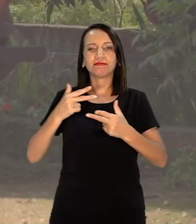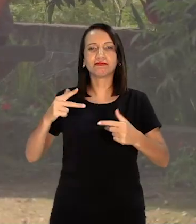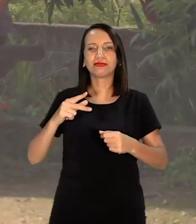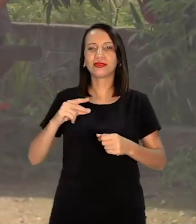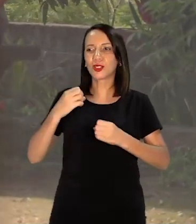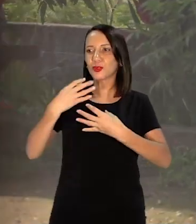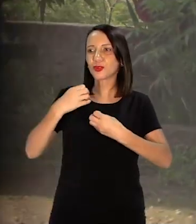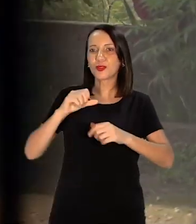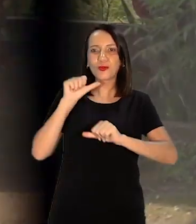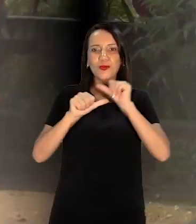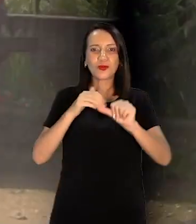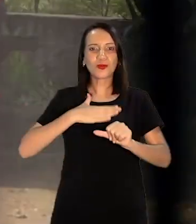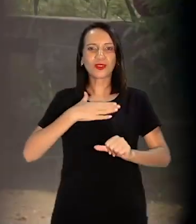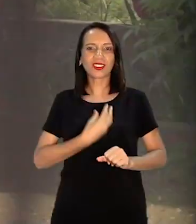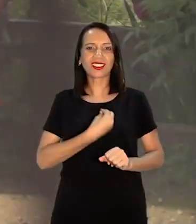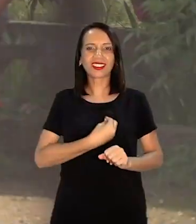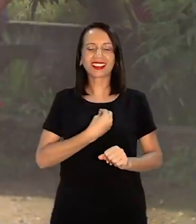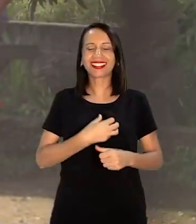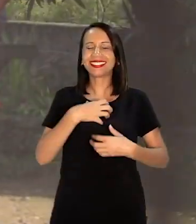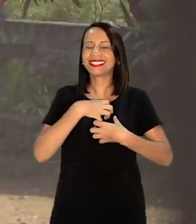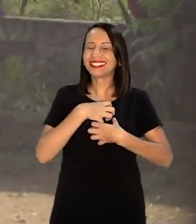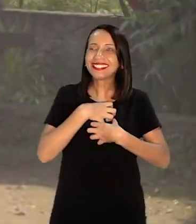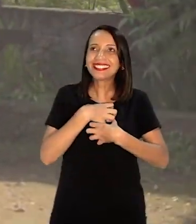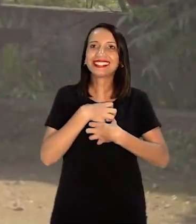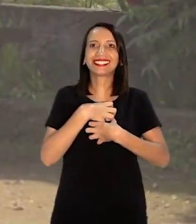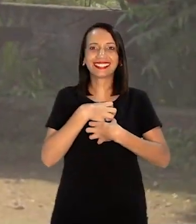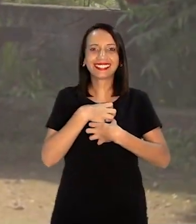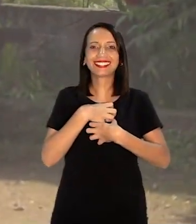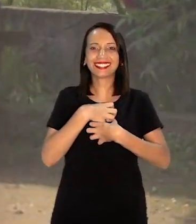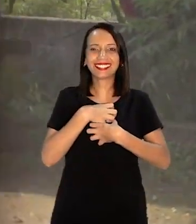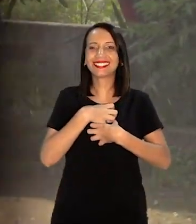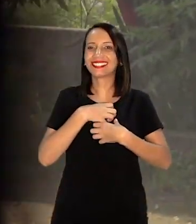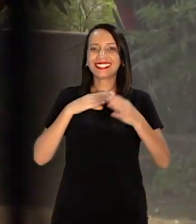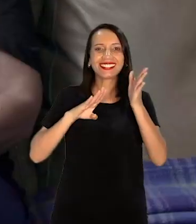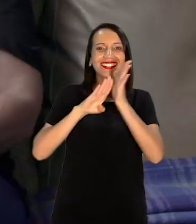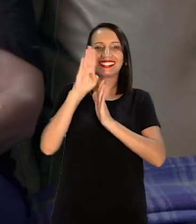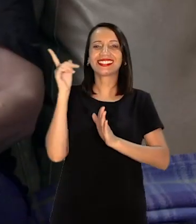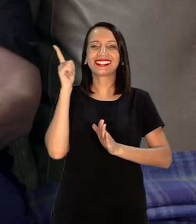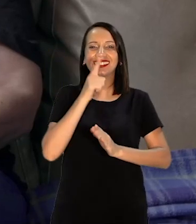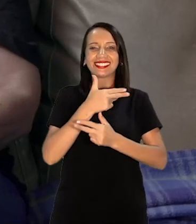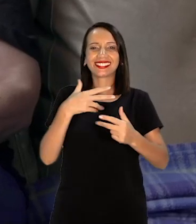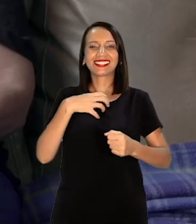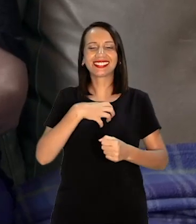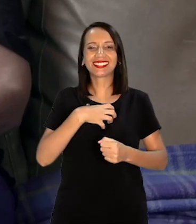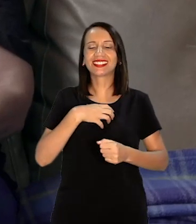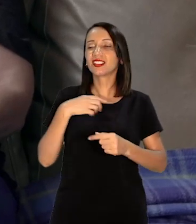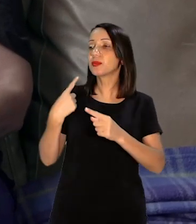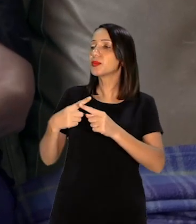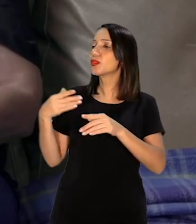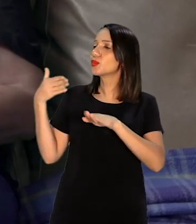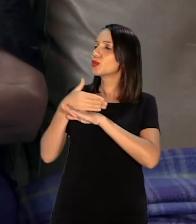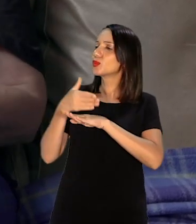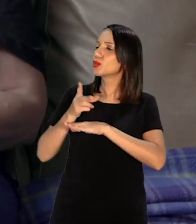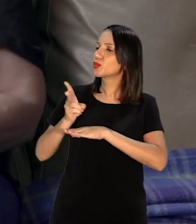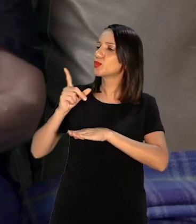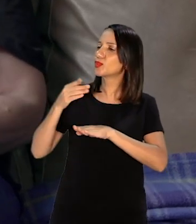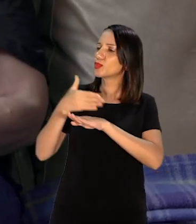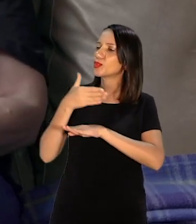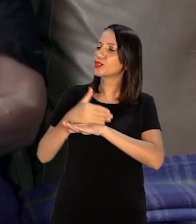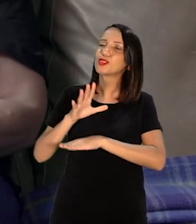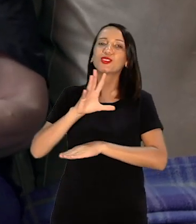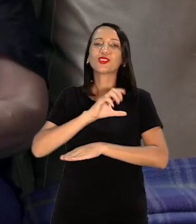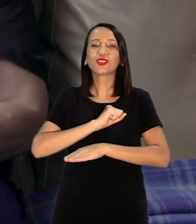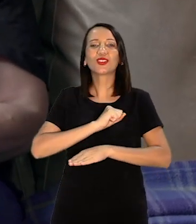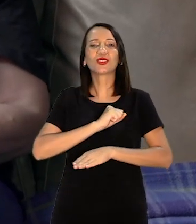Cara De uma tal maneira Me deu uma subida Assim Sabe Por que você continua vindo? Porque eu gosto do trabalho Do